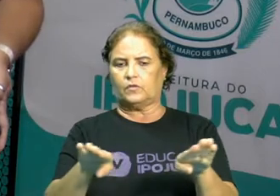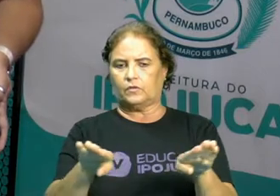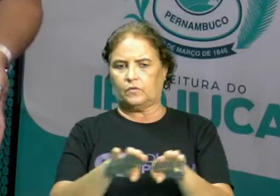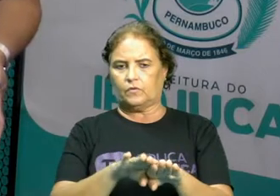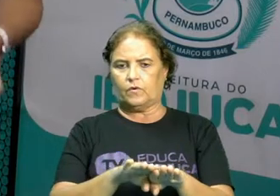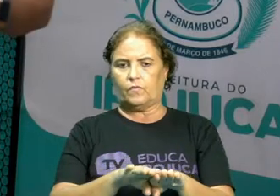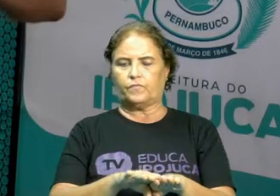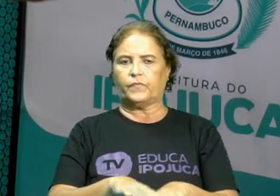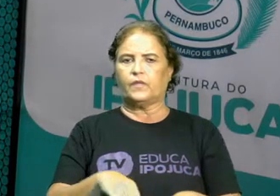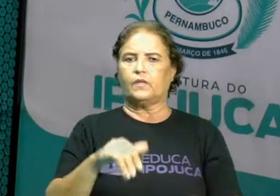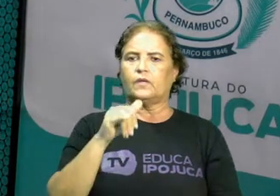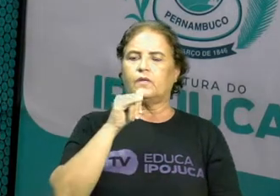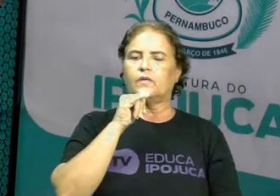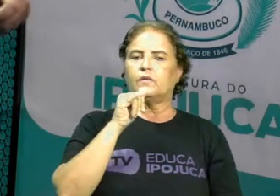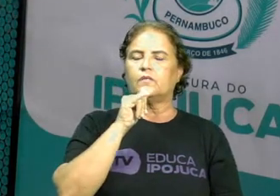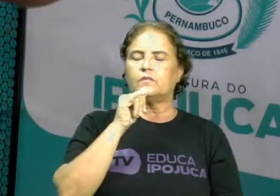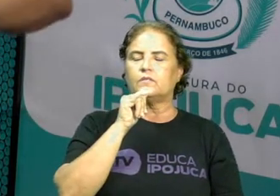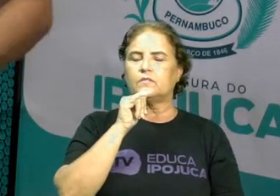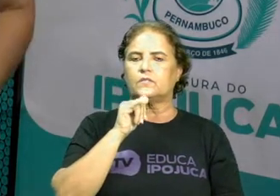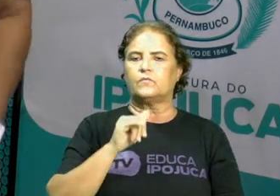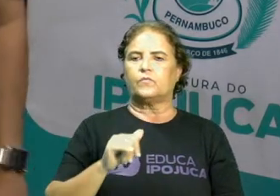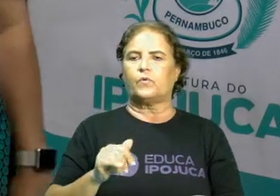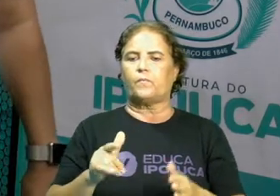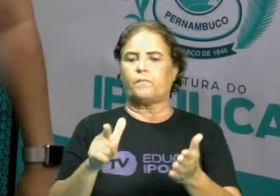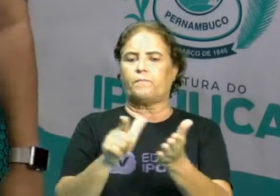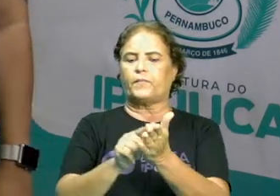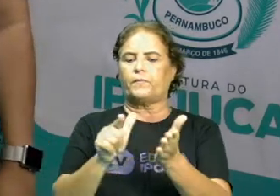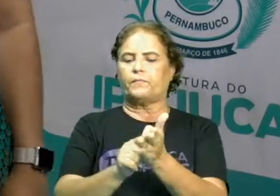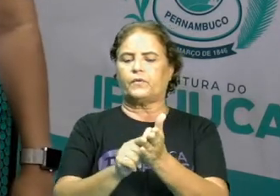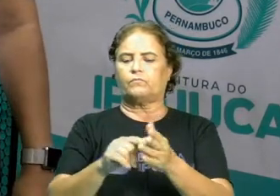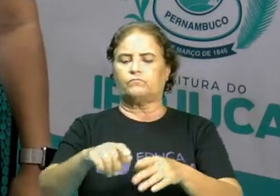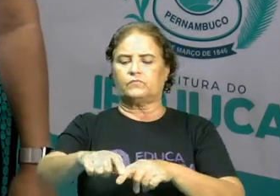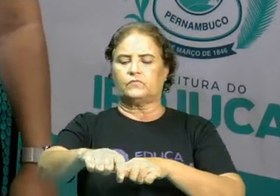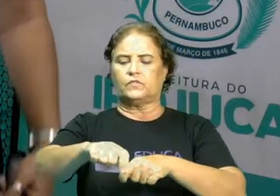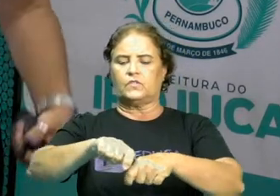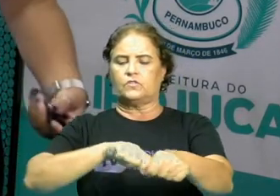eu pegar lá uma folha de caderno e rasgar.